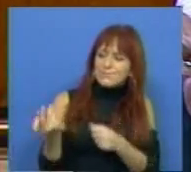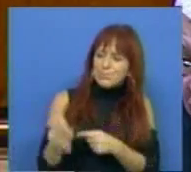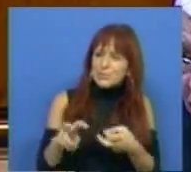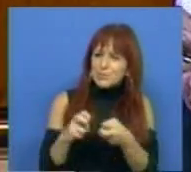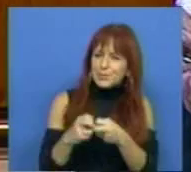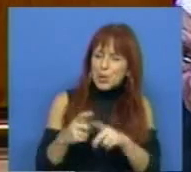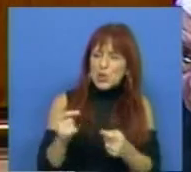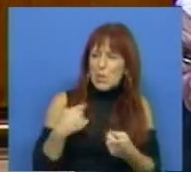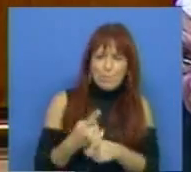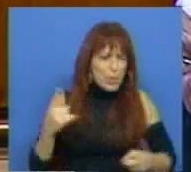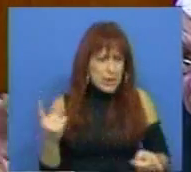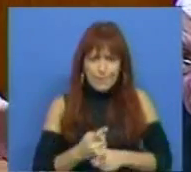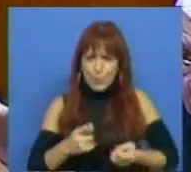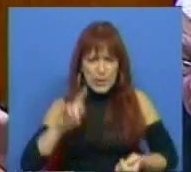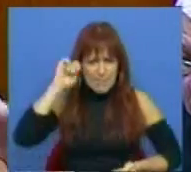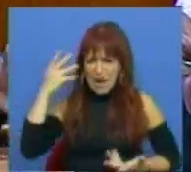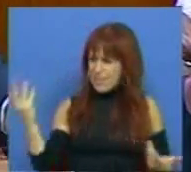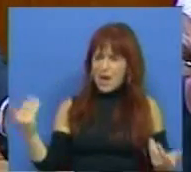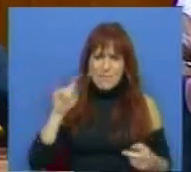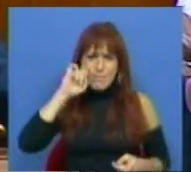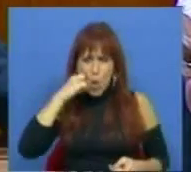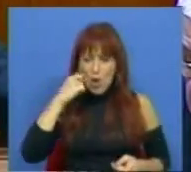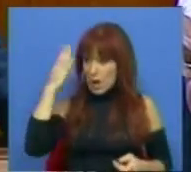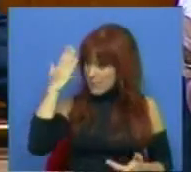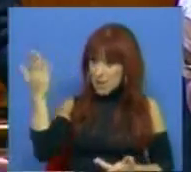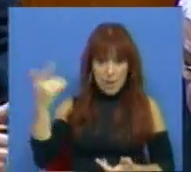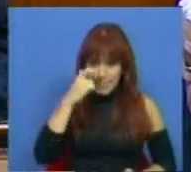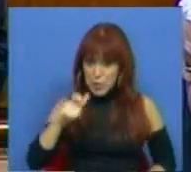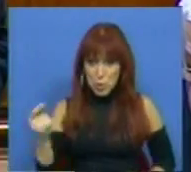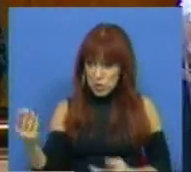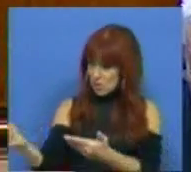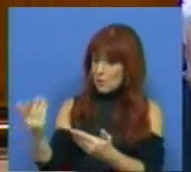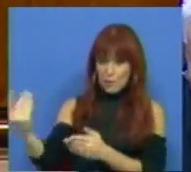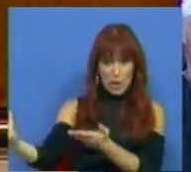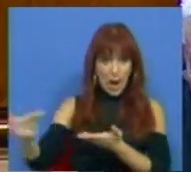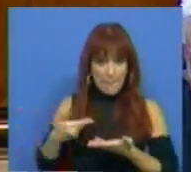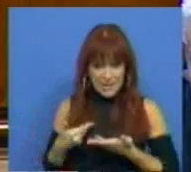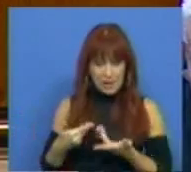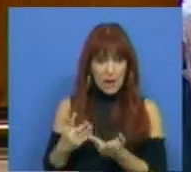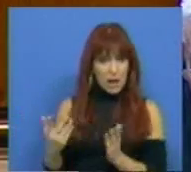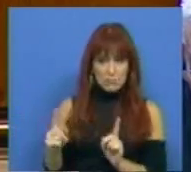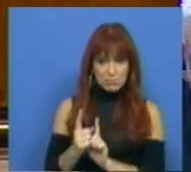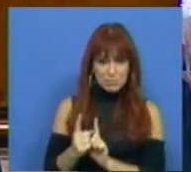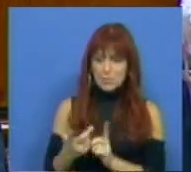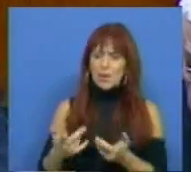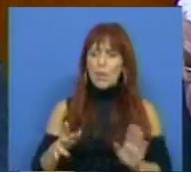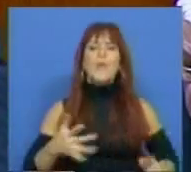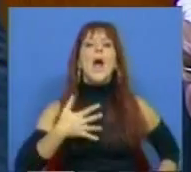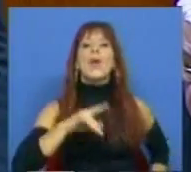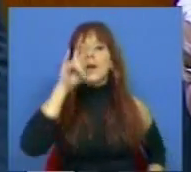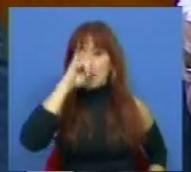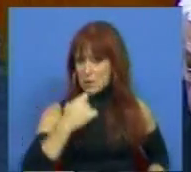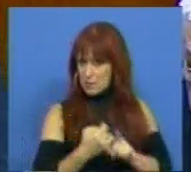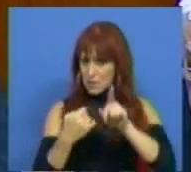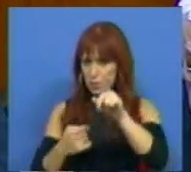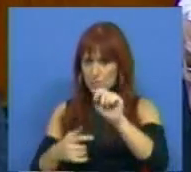nenhuma... Não temos nenhuma razão para pôr em causa a capacidade dessa pessoa que nos foi apresentada. Agora quero recordar o